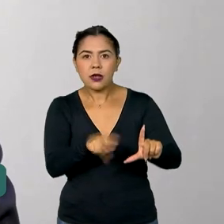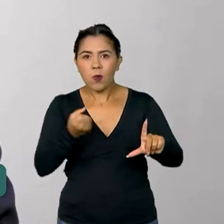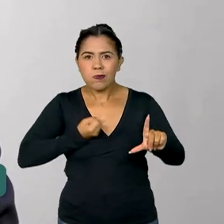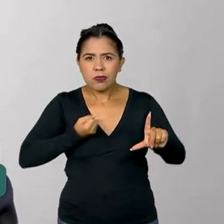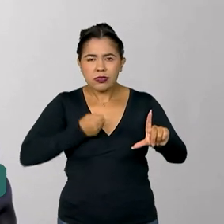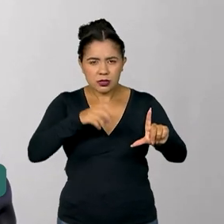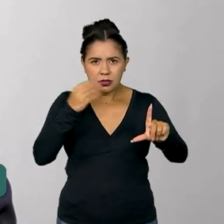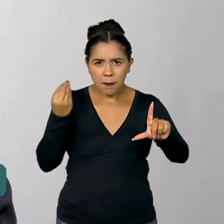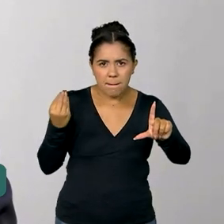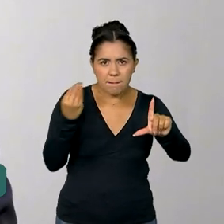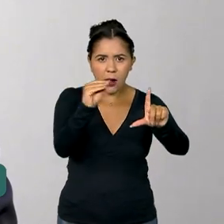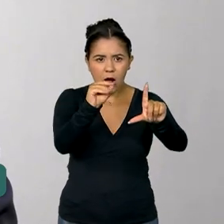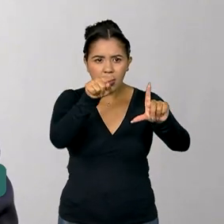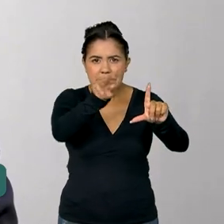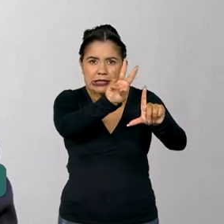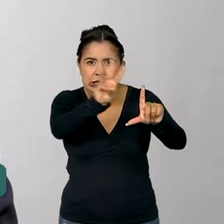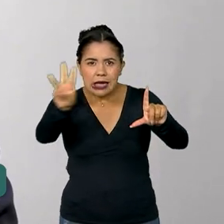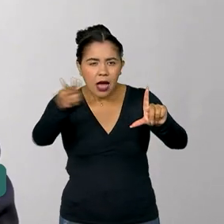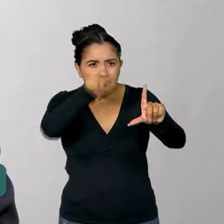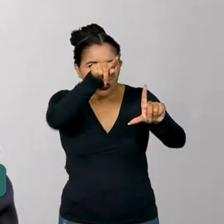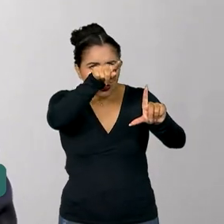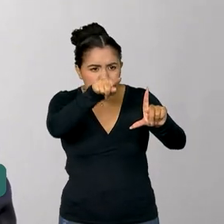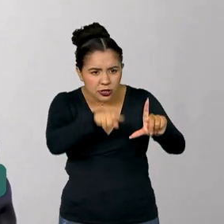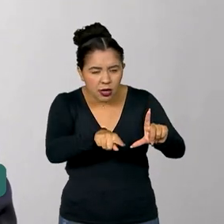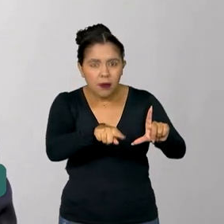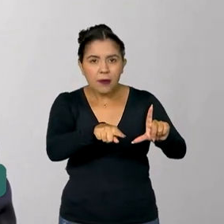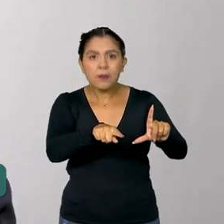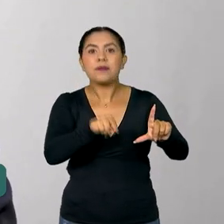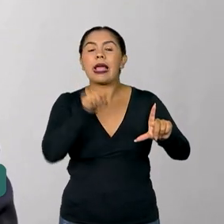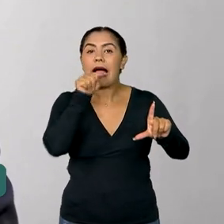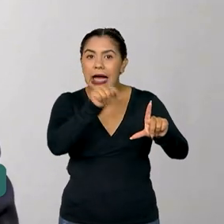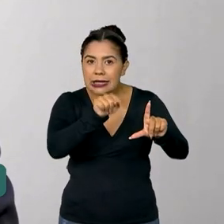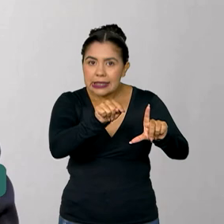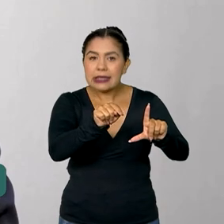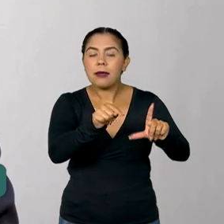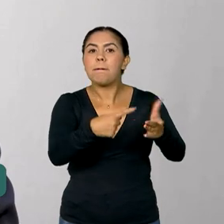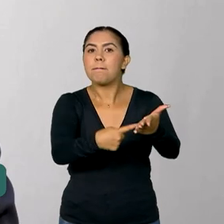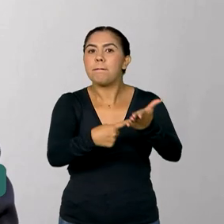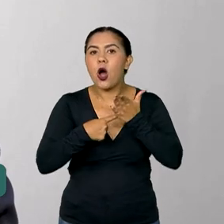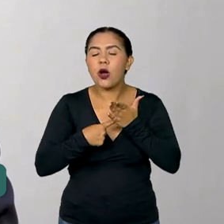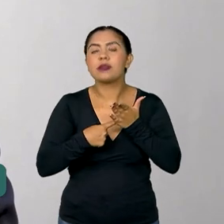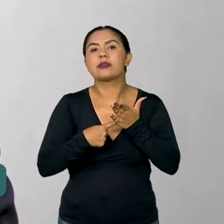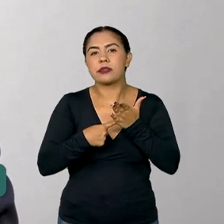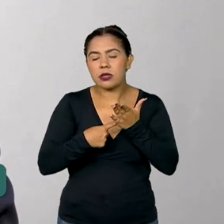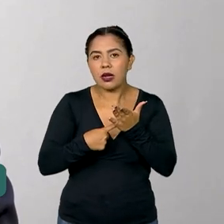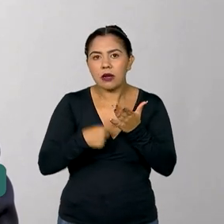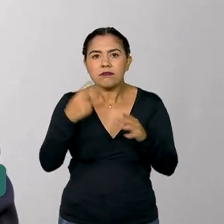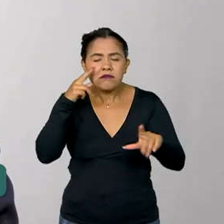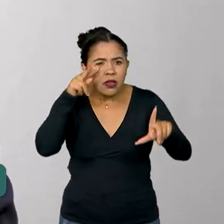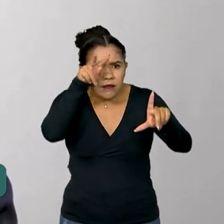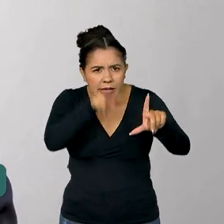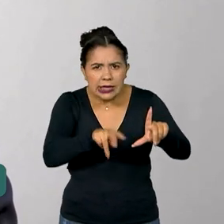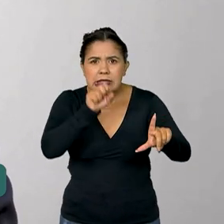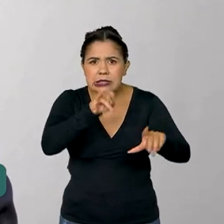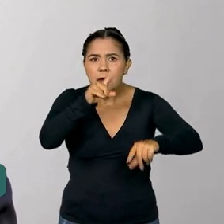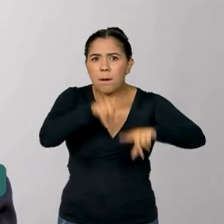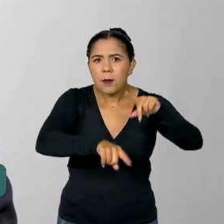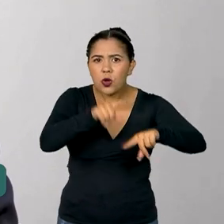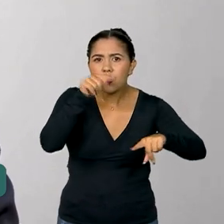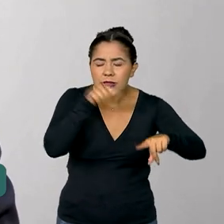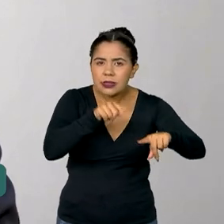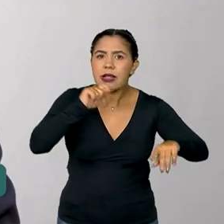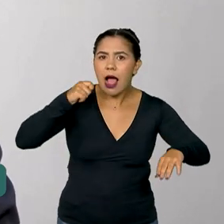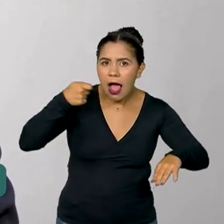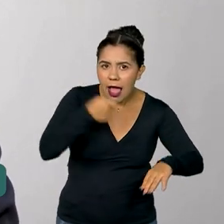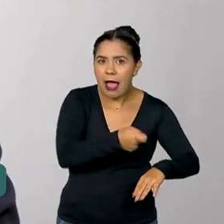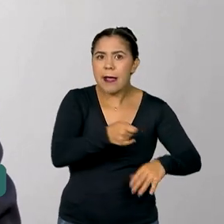esse número nesse site, o responsável pode verificar se aquele produto é realmente o produto que